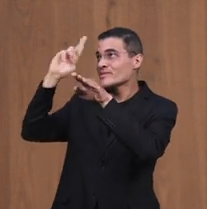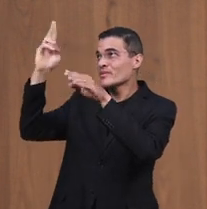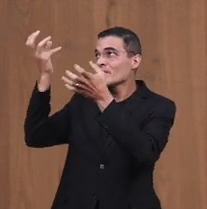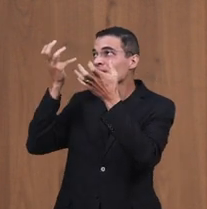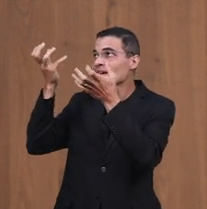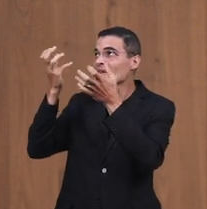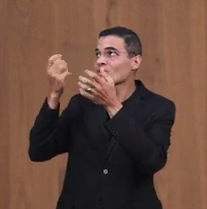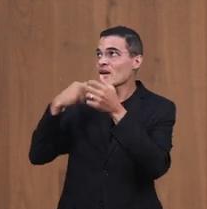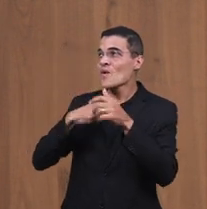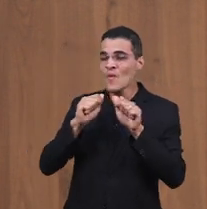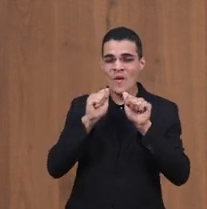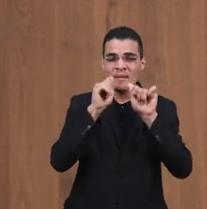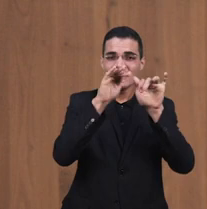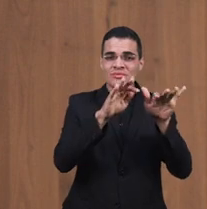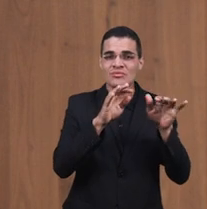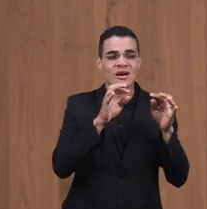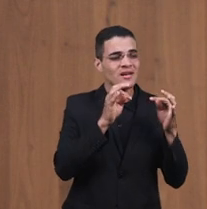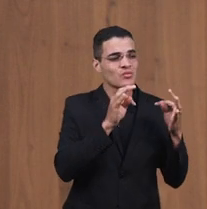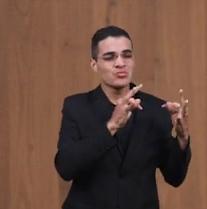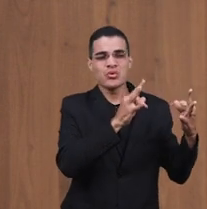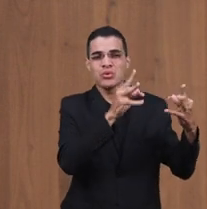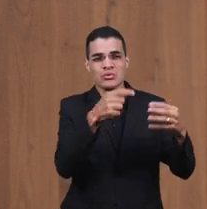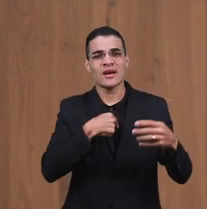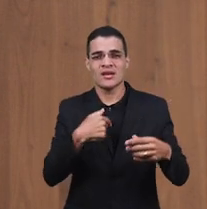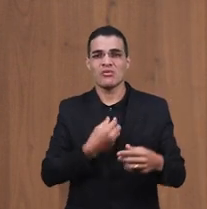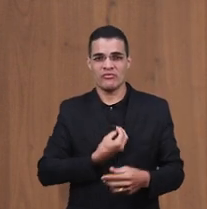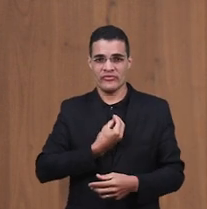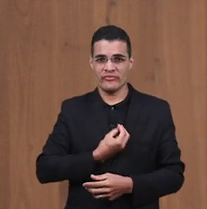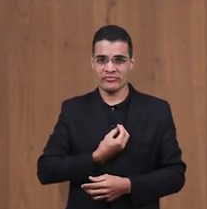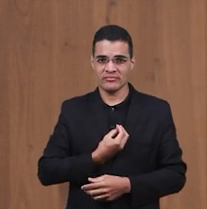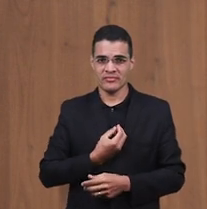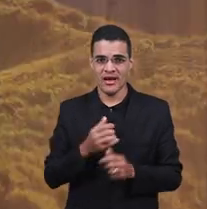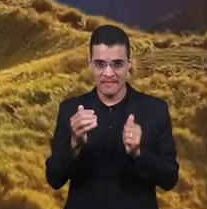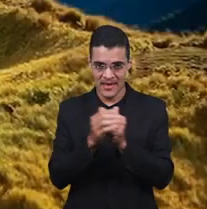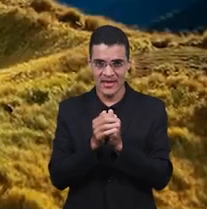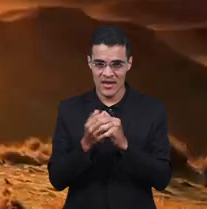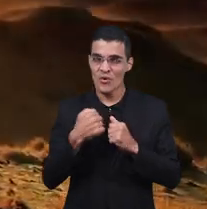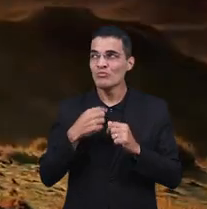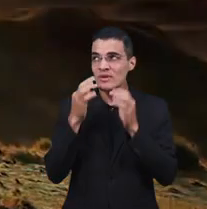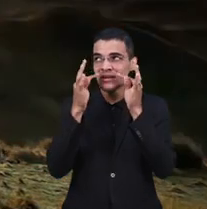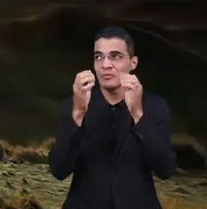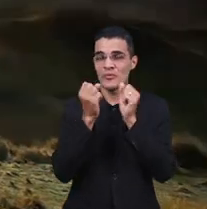todos os lugares Que eu for Que eu possa dar Um bom testemunho Amém